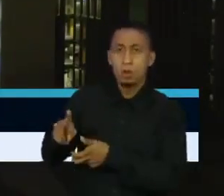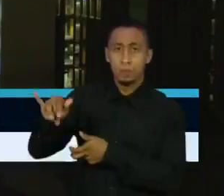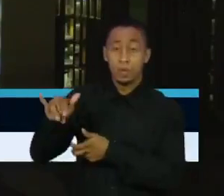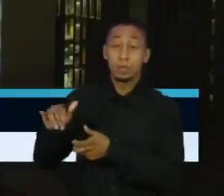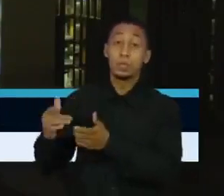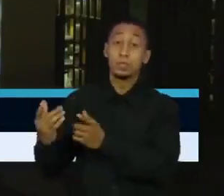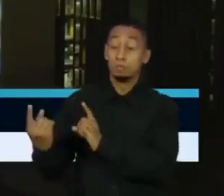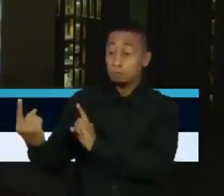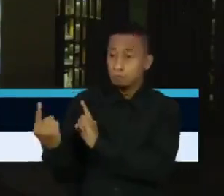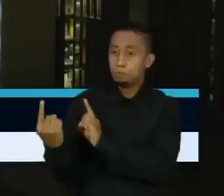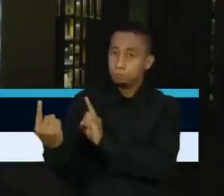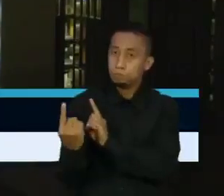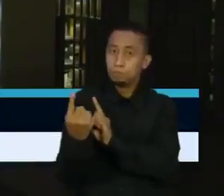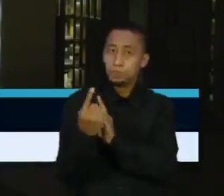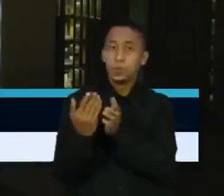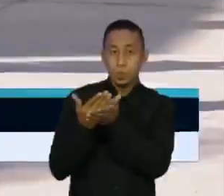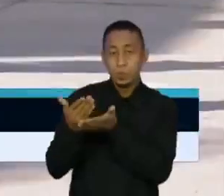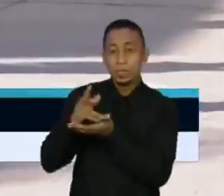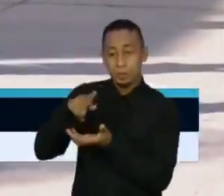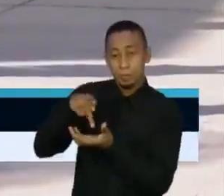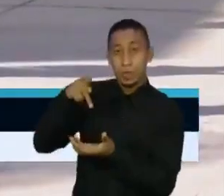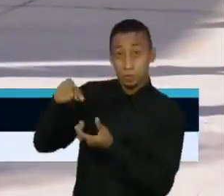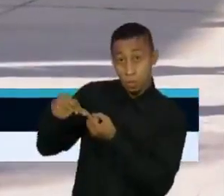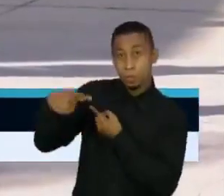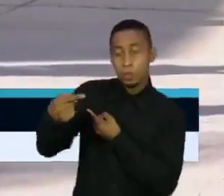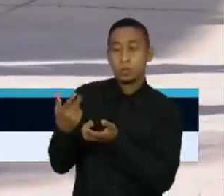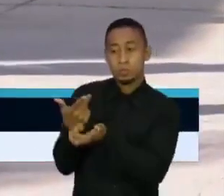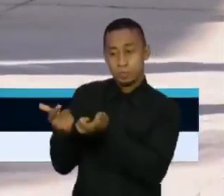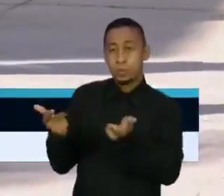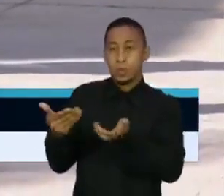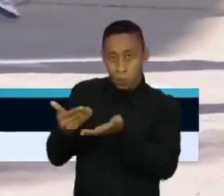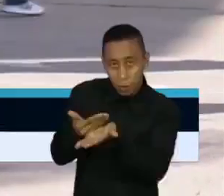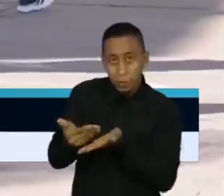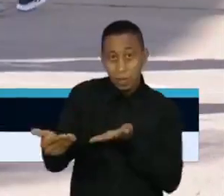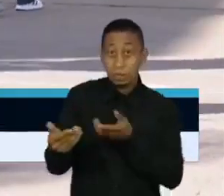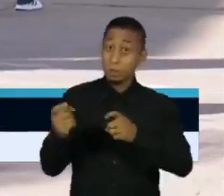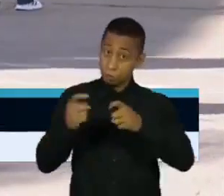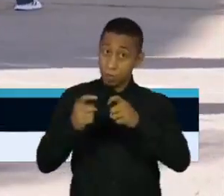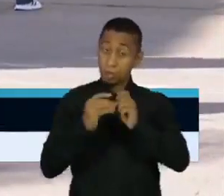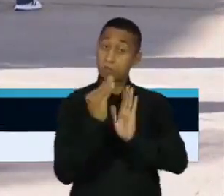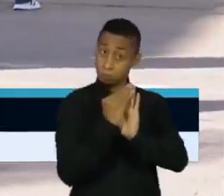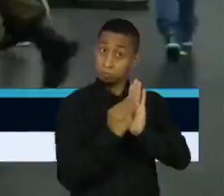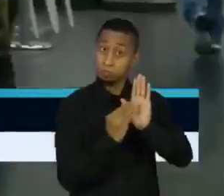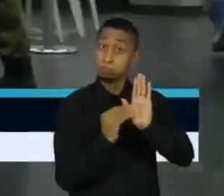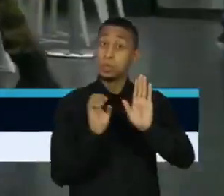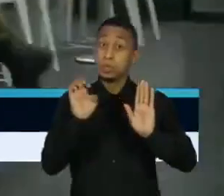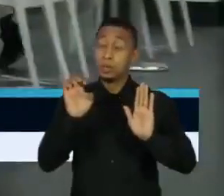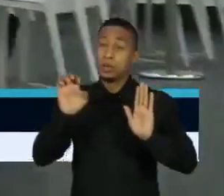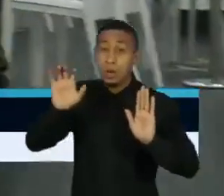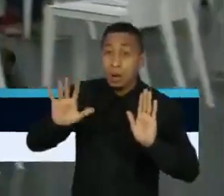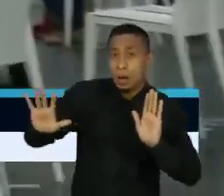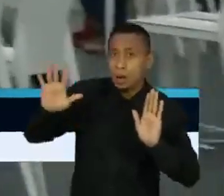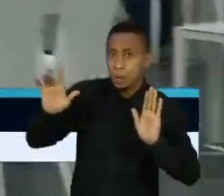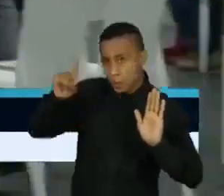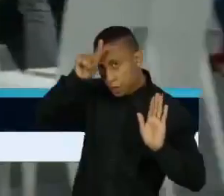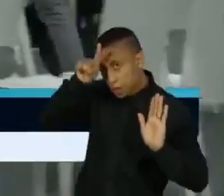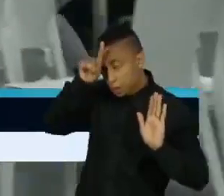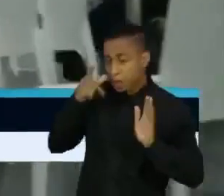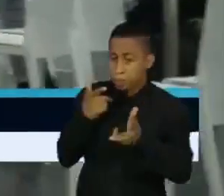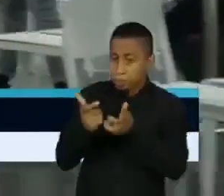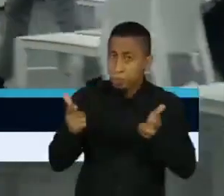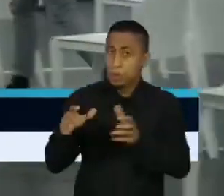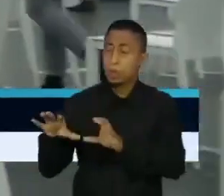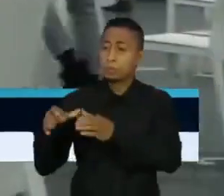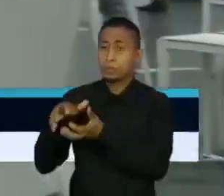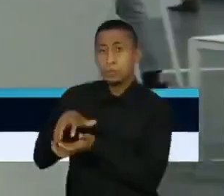consultórios começa logo depois da Páscoa. Os médicos terão que seguir o calendário nacional, que prioriza os mais vulneráveis, como